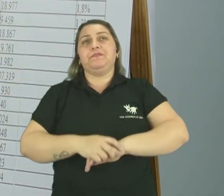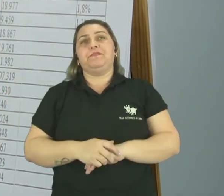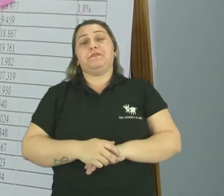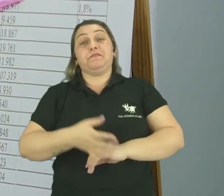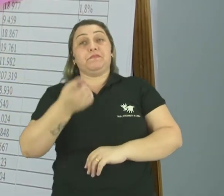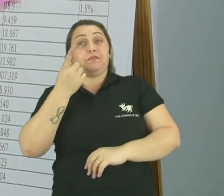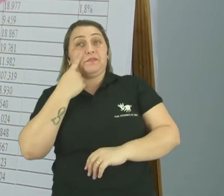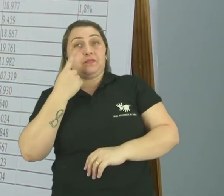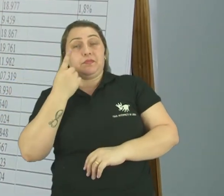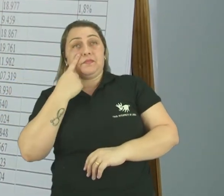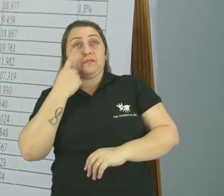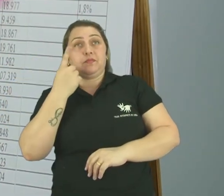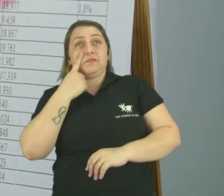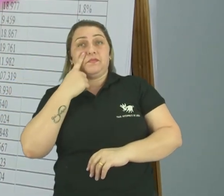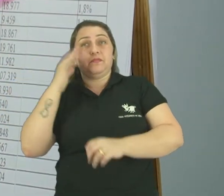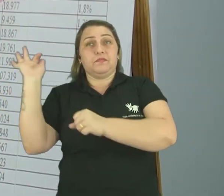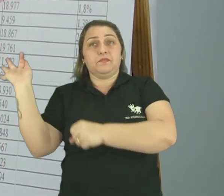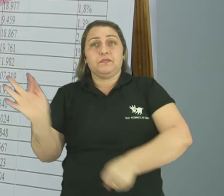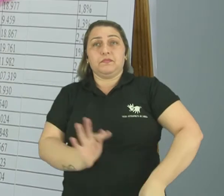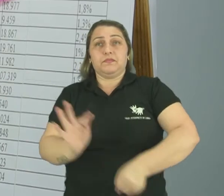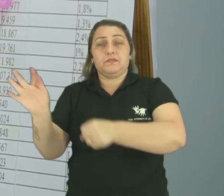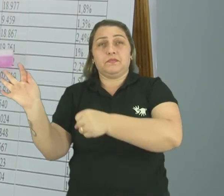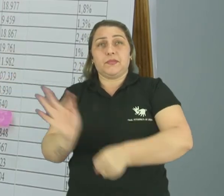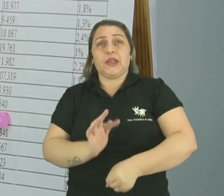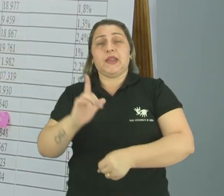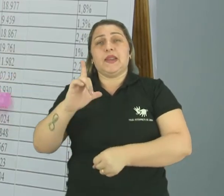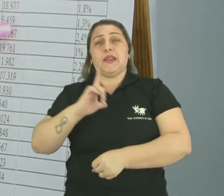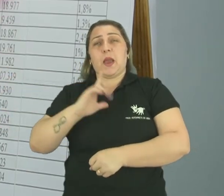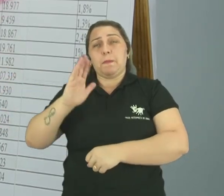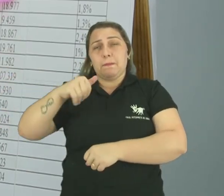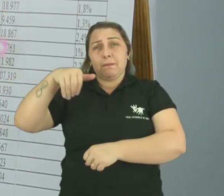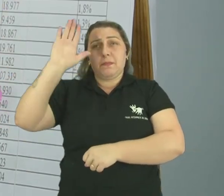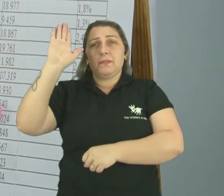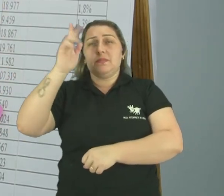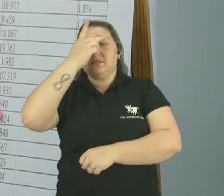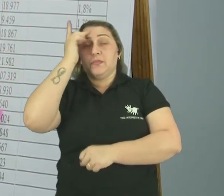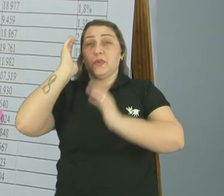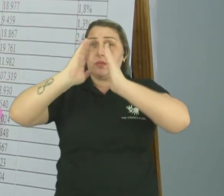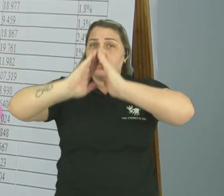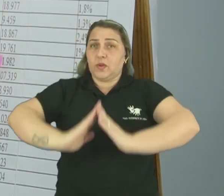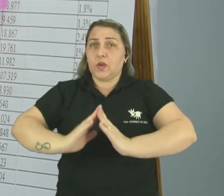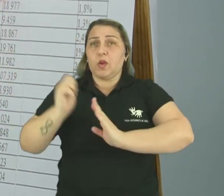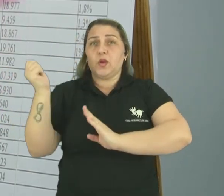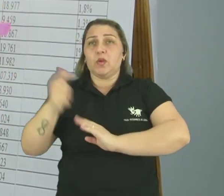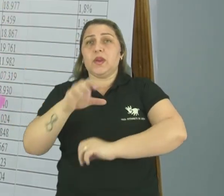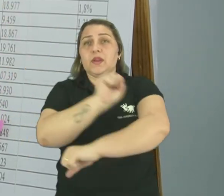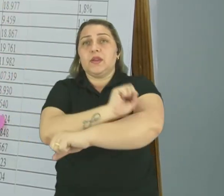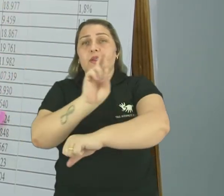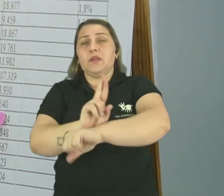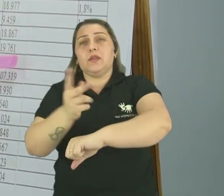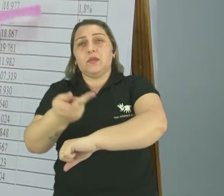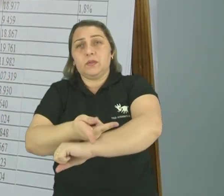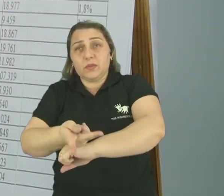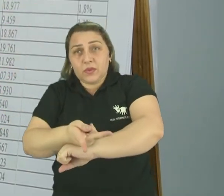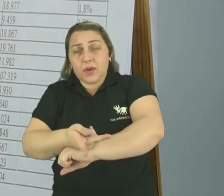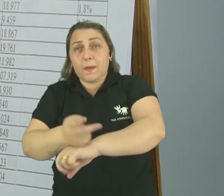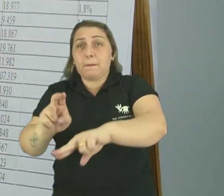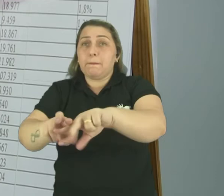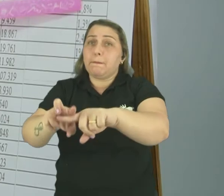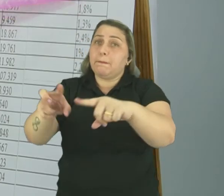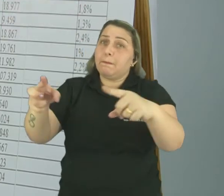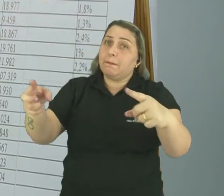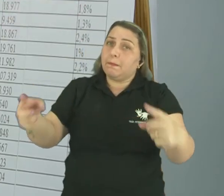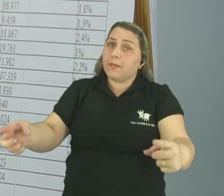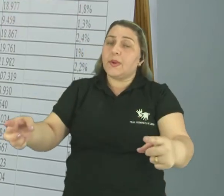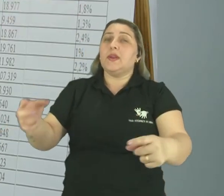Observe aqui Feijó Feijó Tem bem mais Habitantes Do que Santa Rosa do Porus Porém